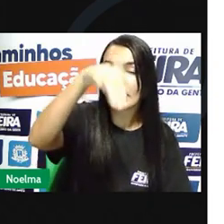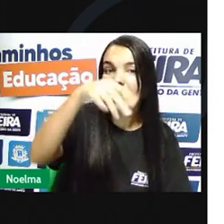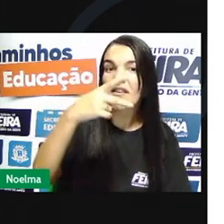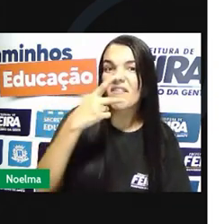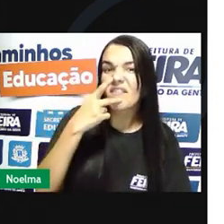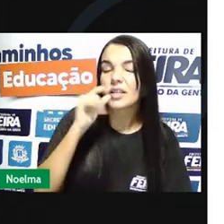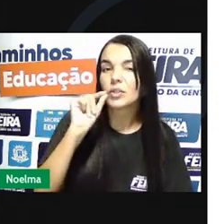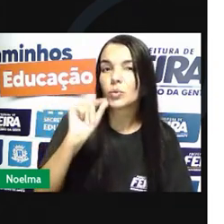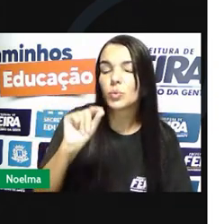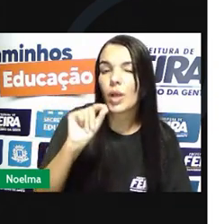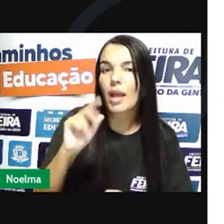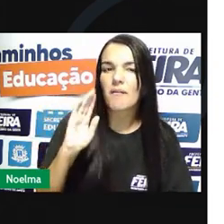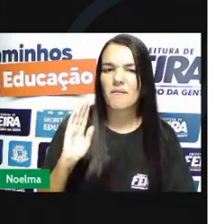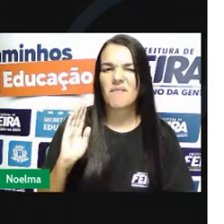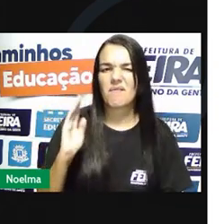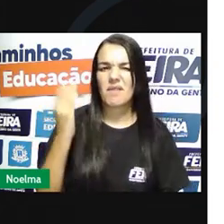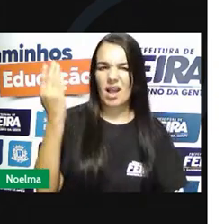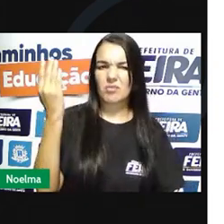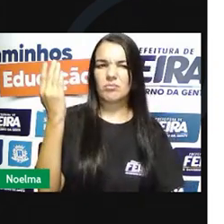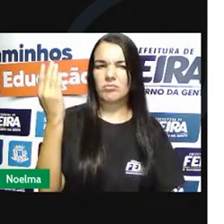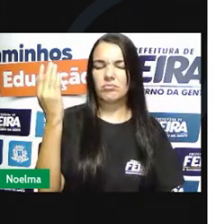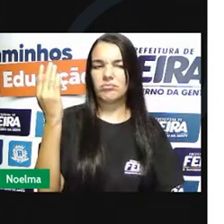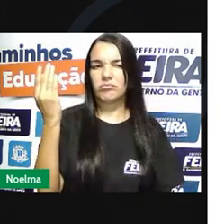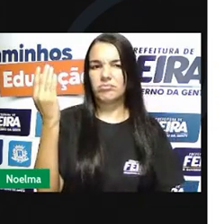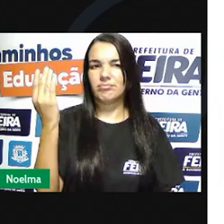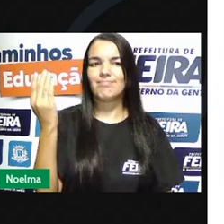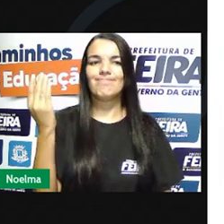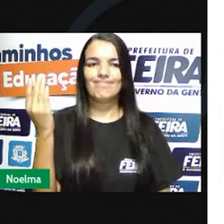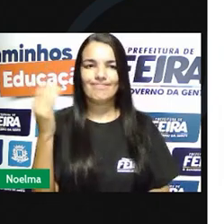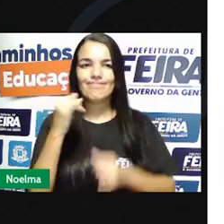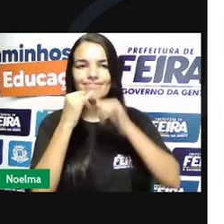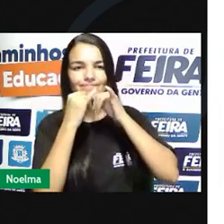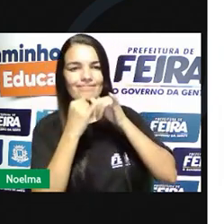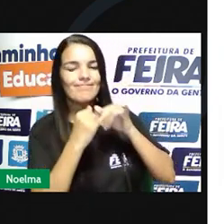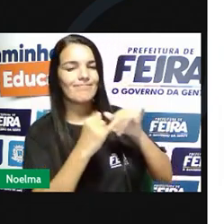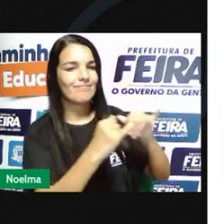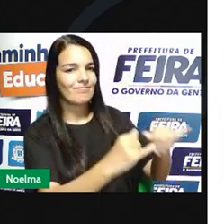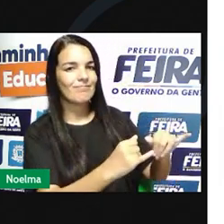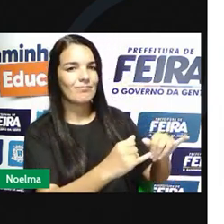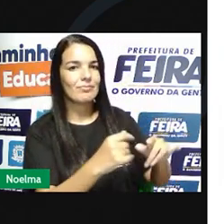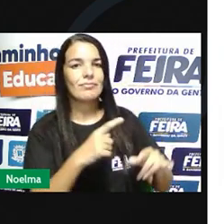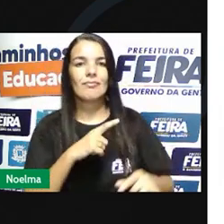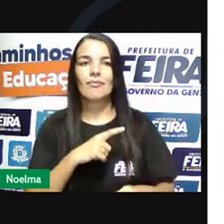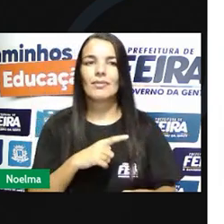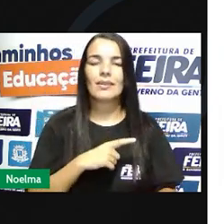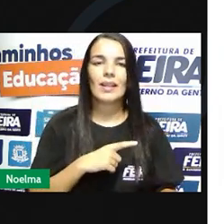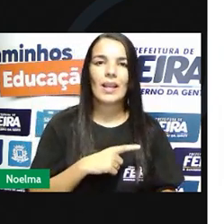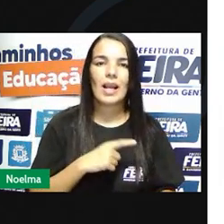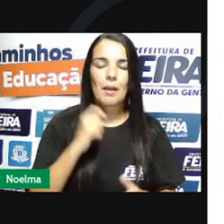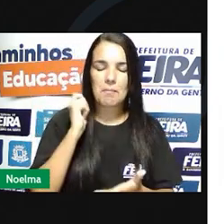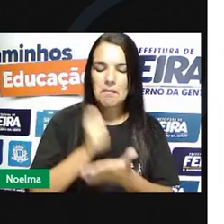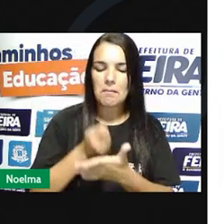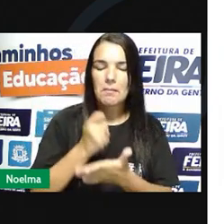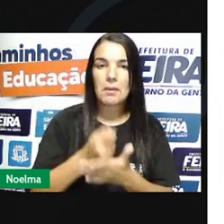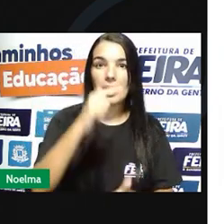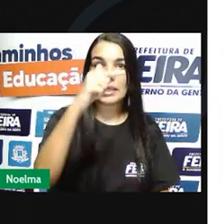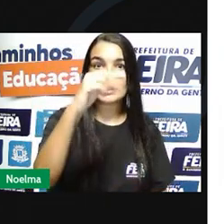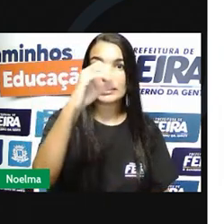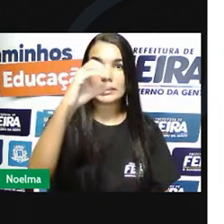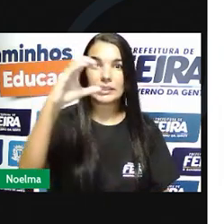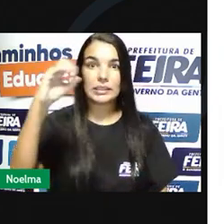organização Joaquim devia 700 contos ao rei de Portugal